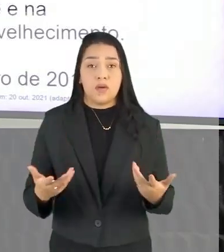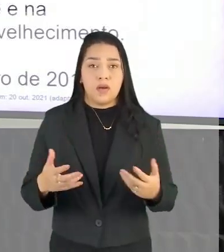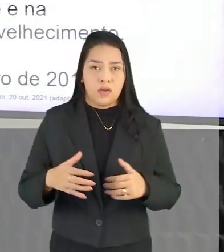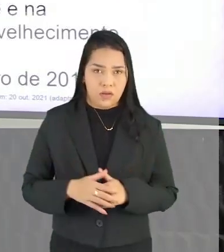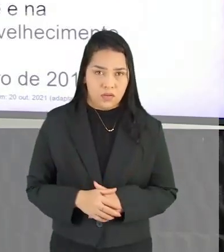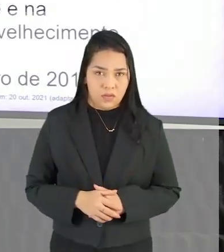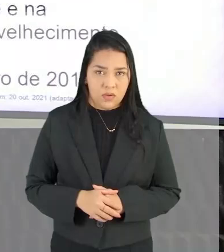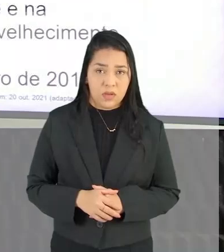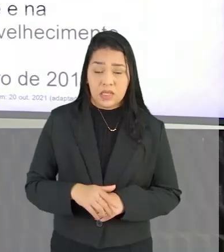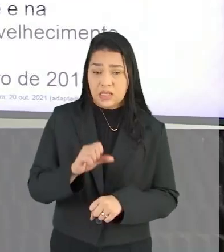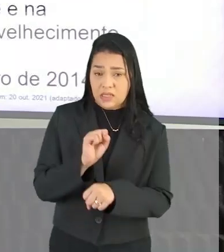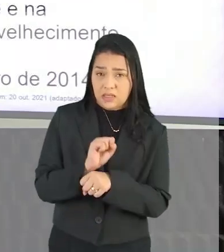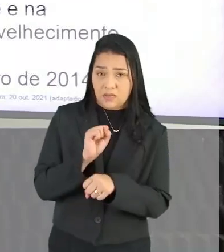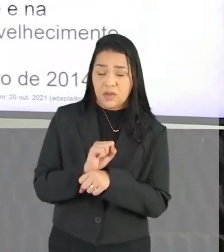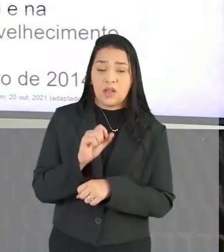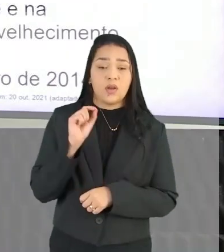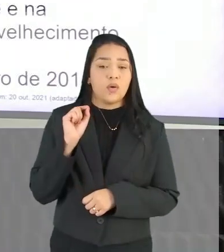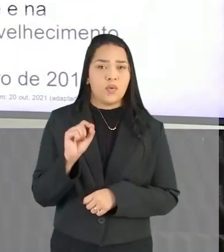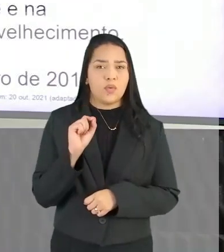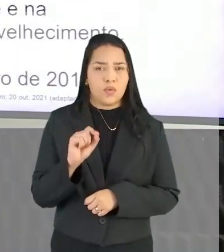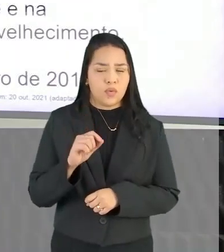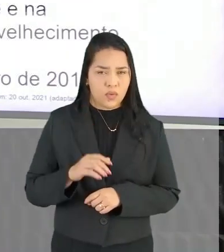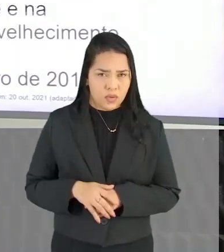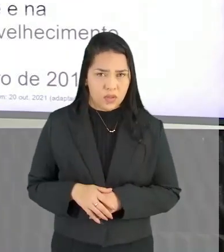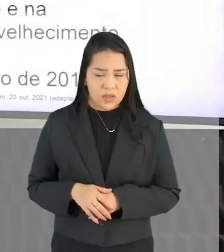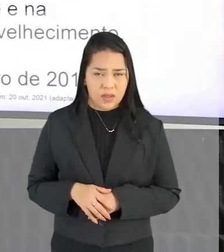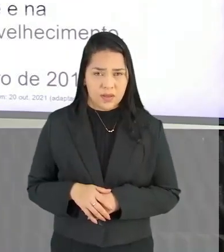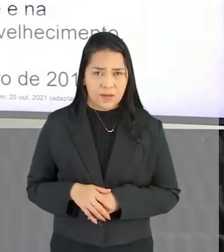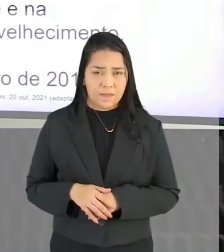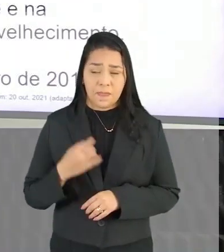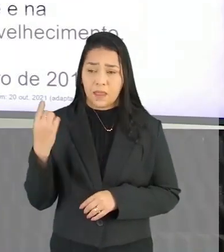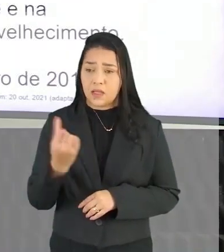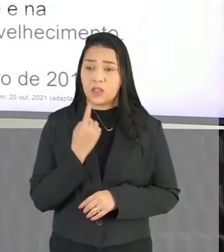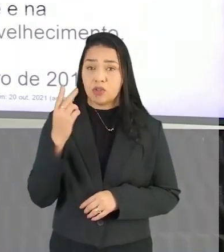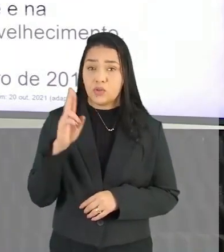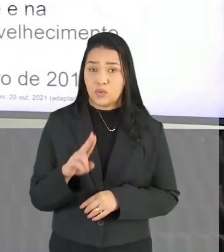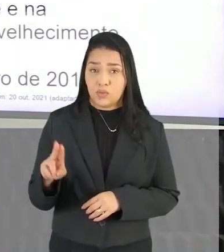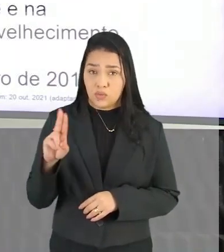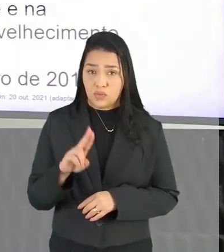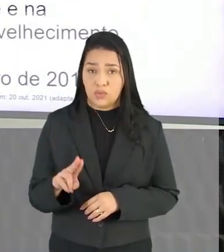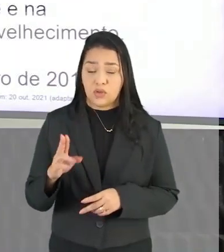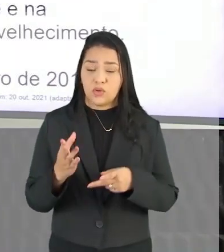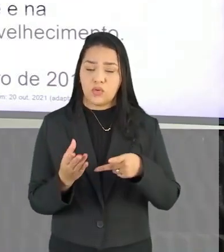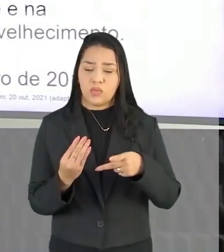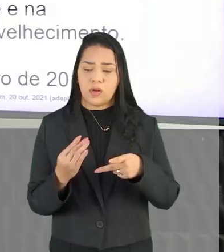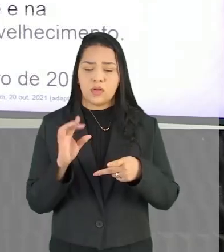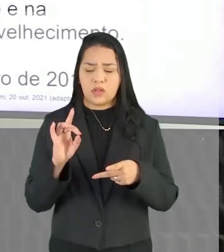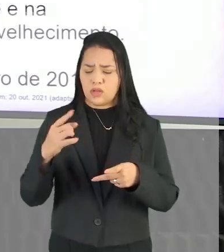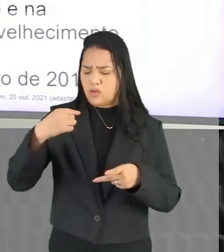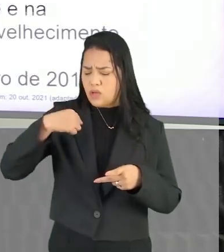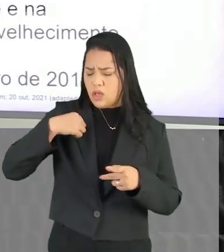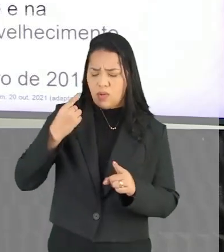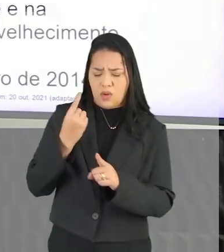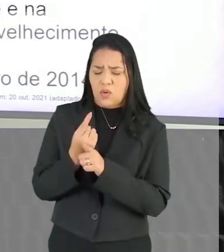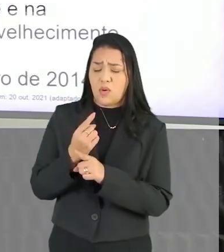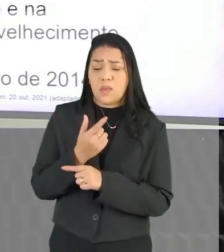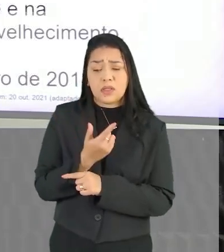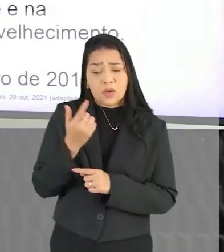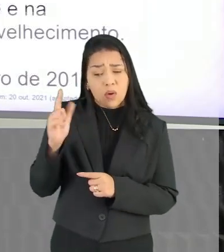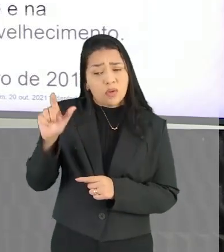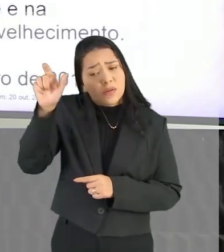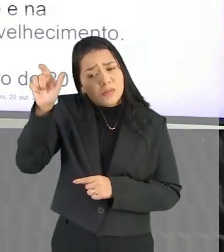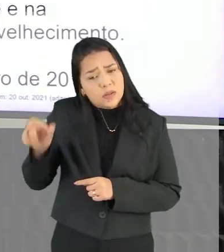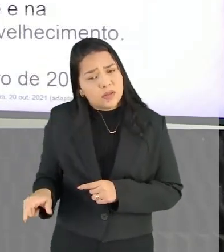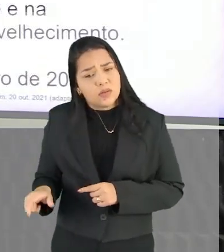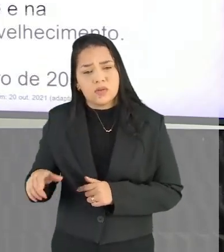autor Que ele espera Esperamos Isso é uma força argumentativa Quando a gente usa A primeira pessoa do plural Que não é só eu Enquanto o autor É eu e mais outra